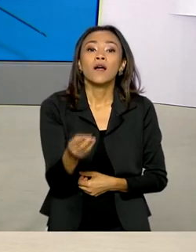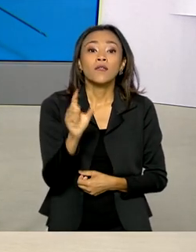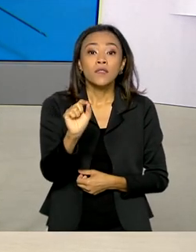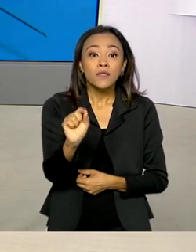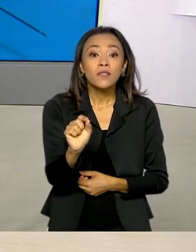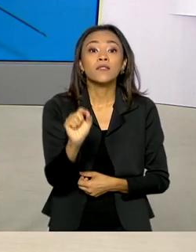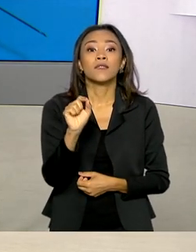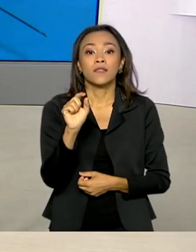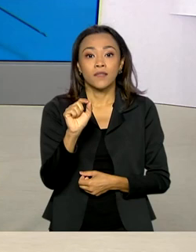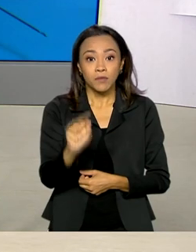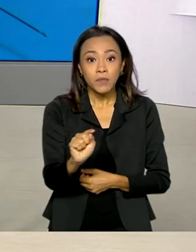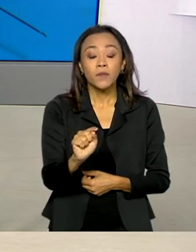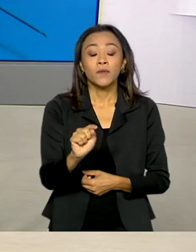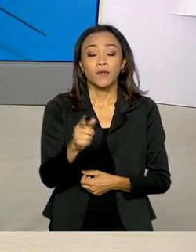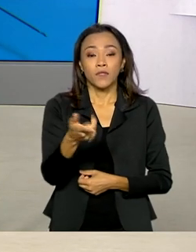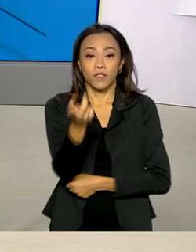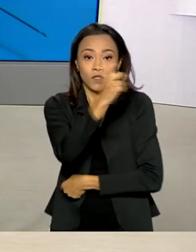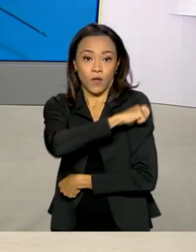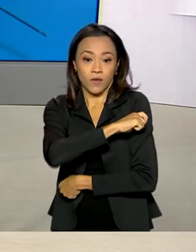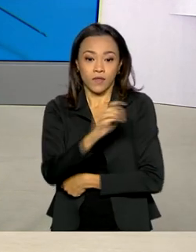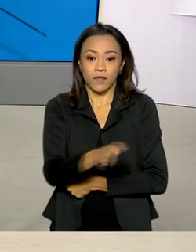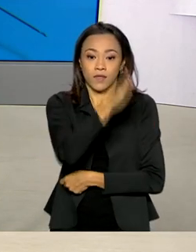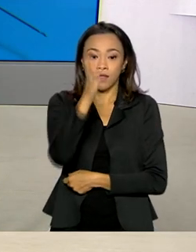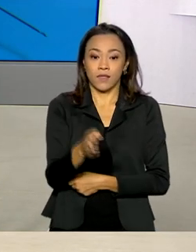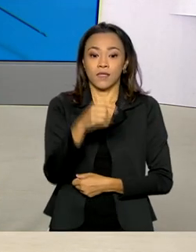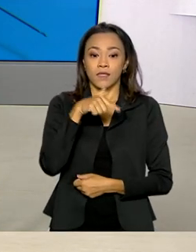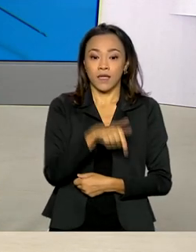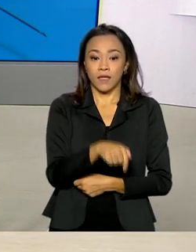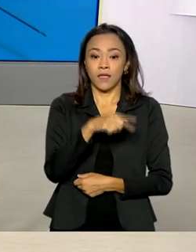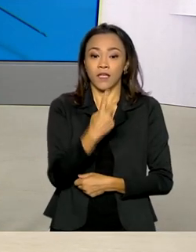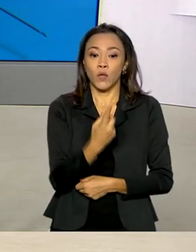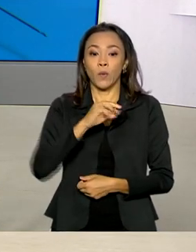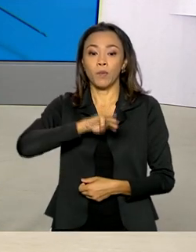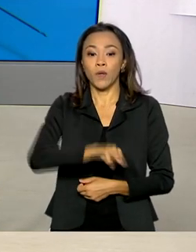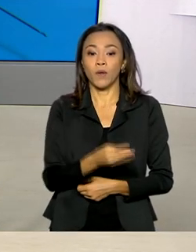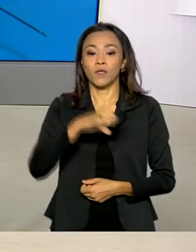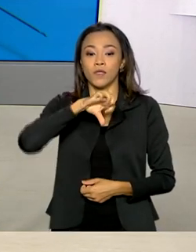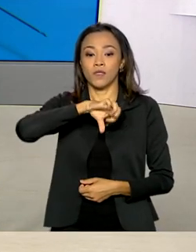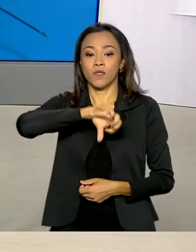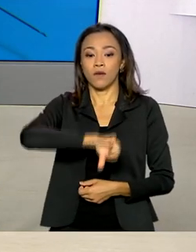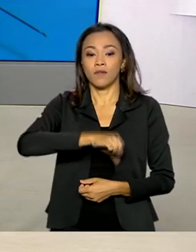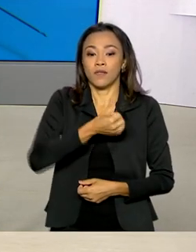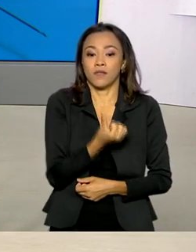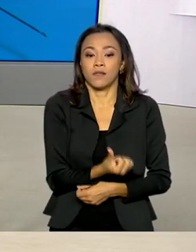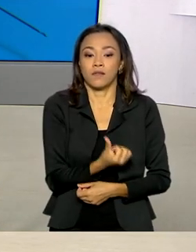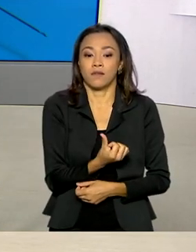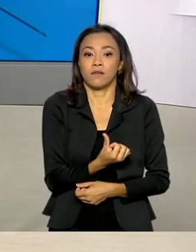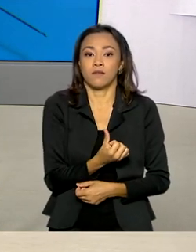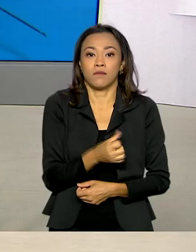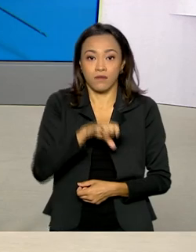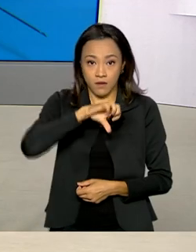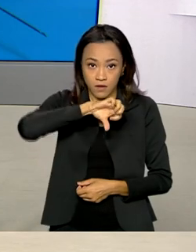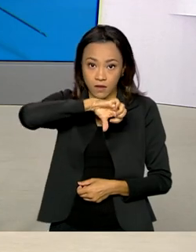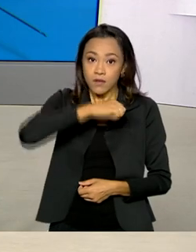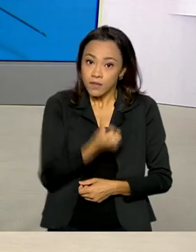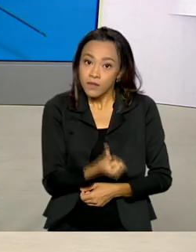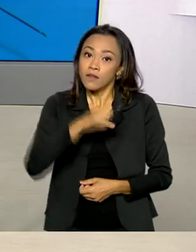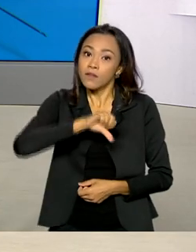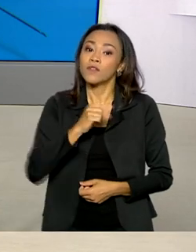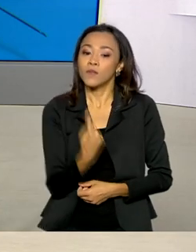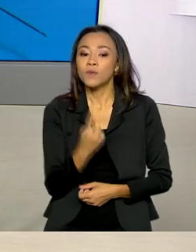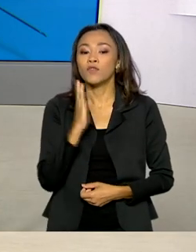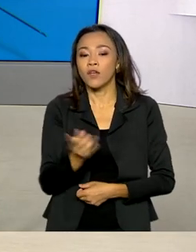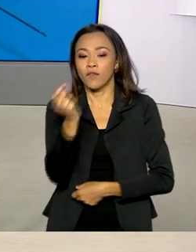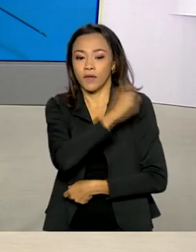a Covid-19. Dessas doses, 71 milhões 691 mil foram aplicadas. As pessoas que tomaram a primeira